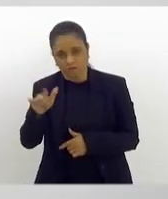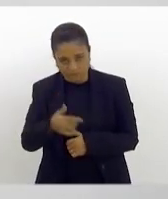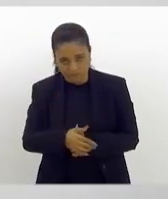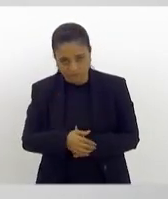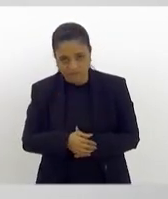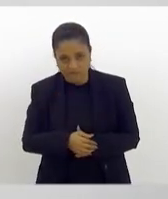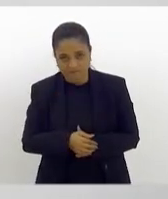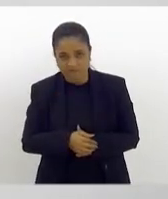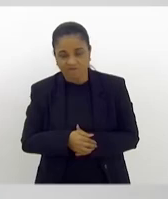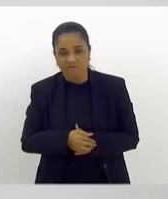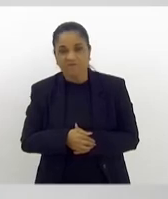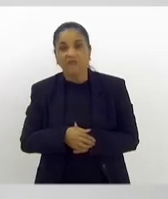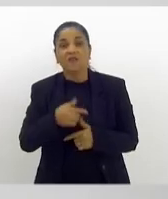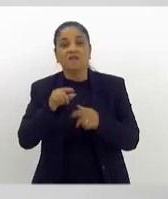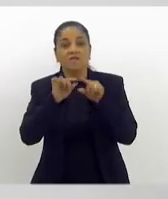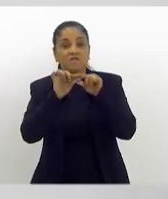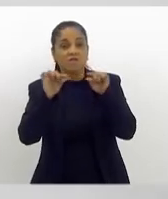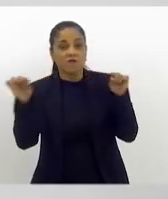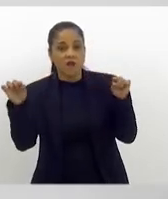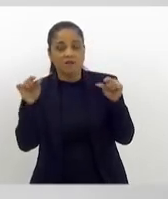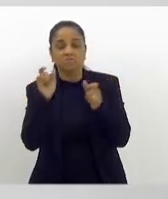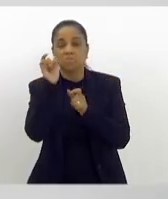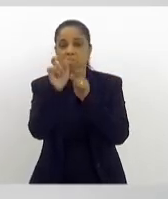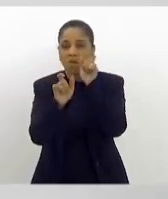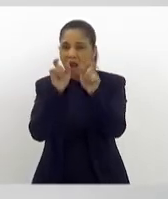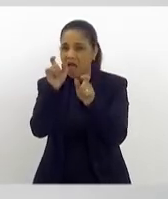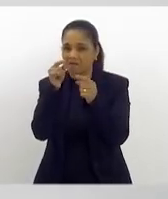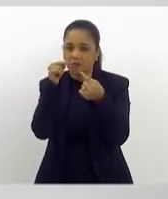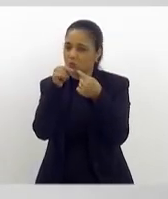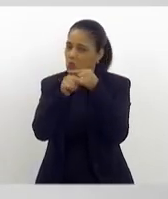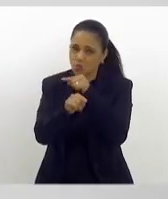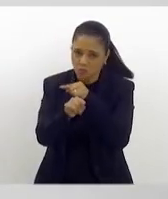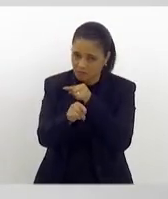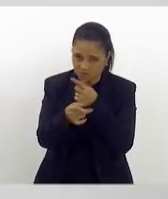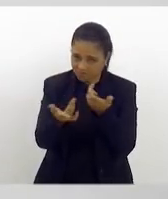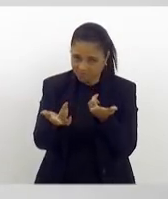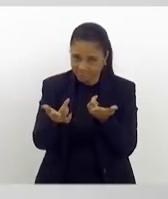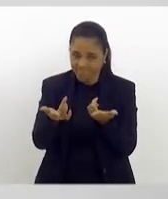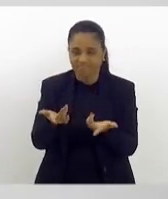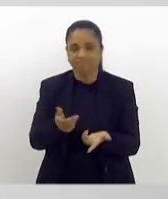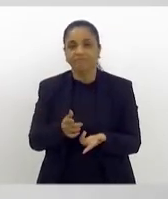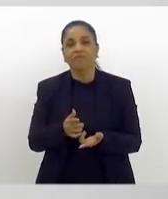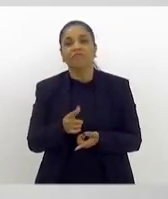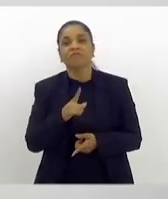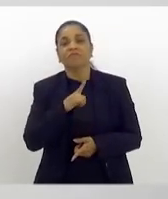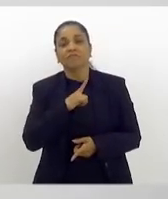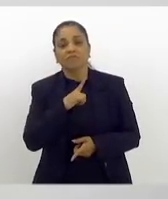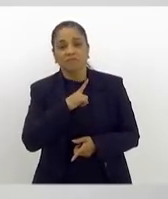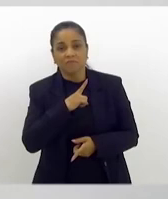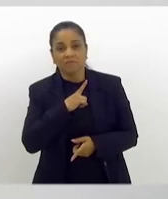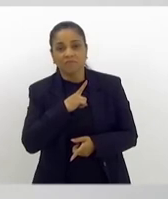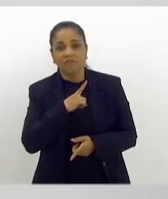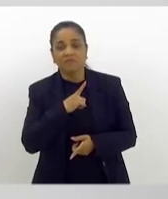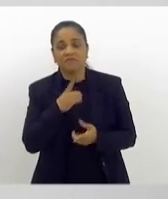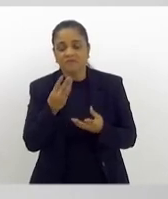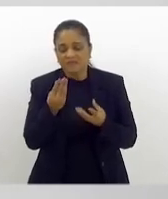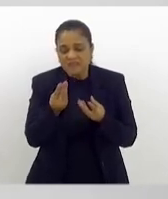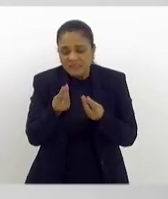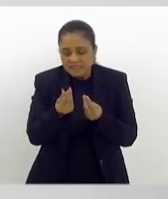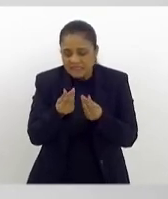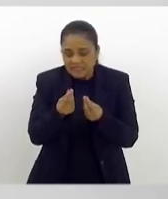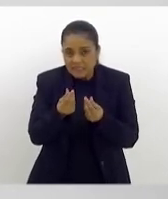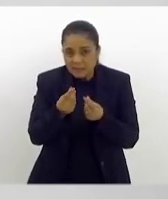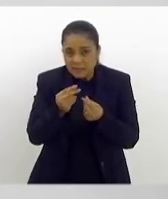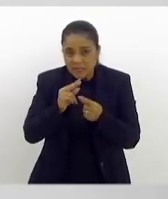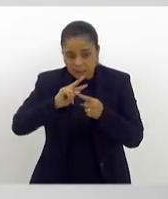frases e palavras inadequadas ou sem função. pode ter uma hipossensibilidade